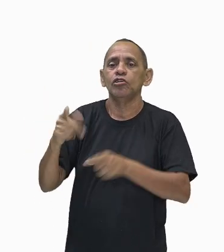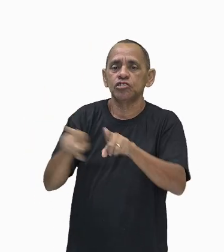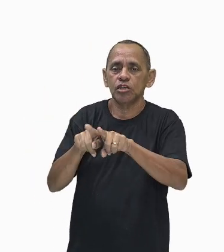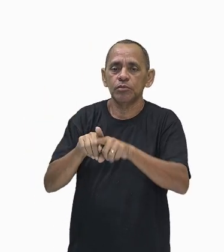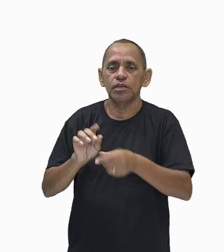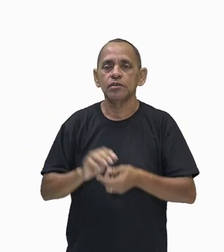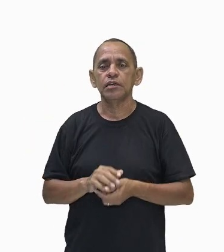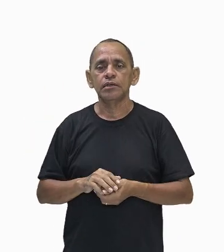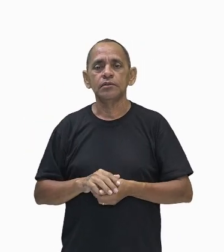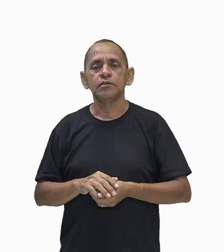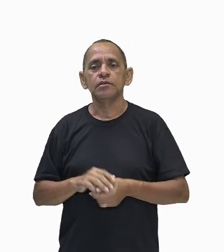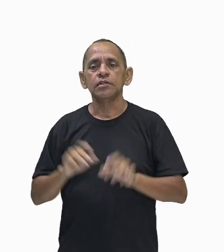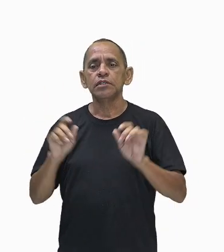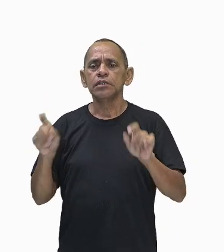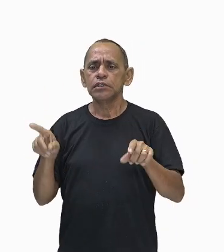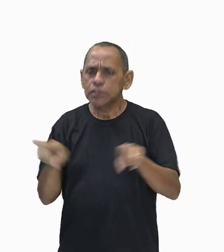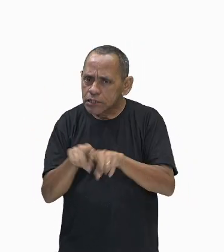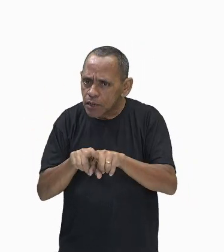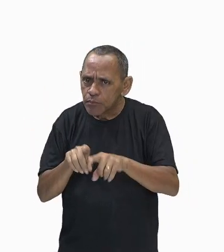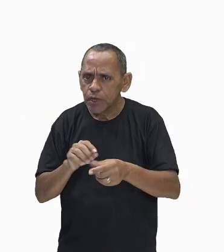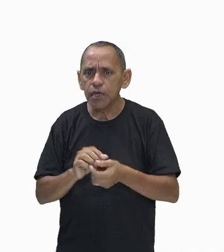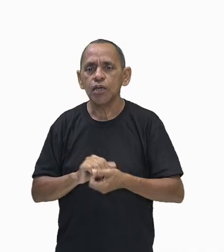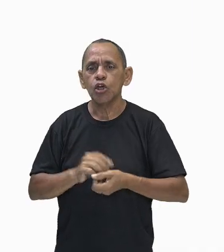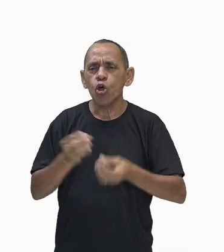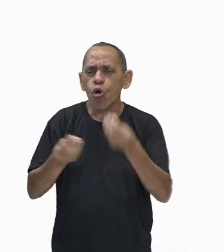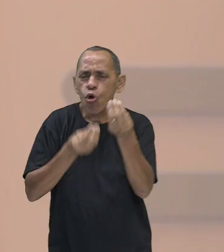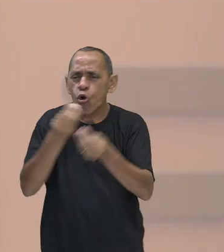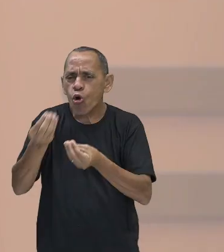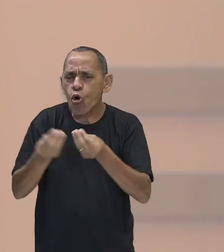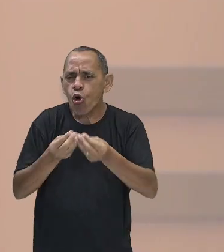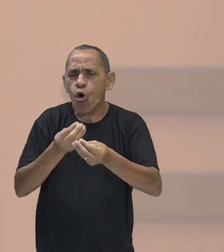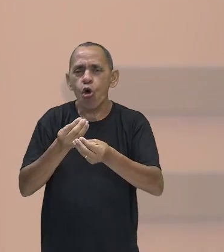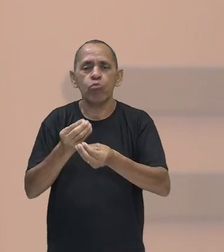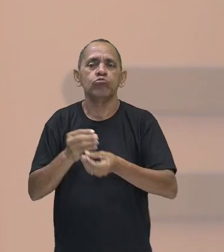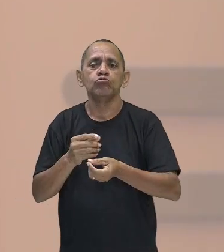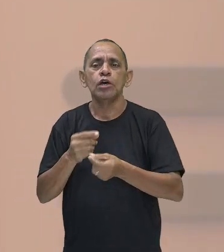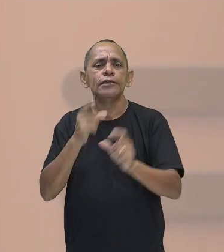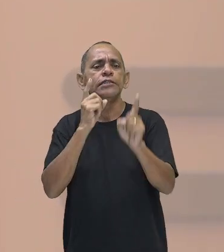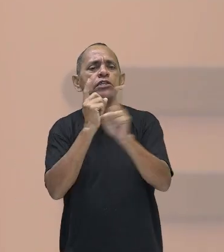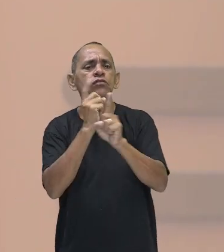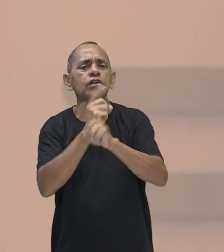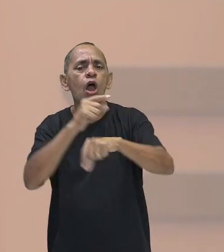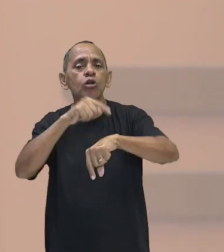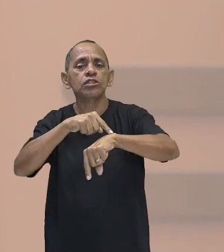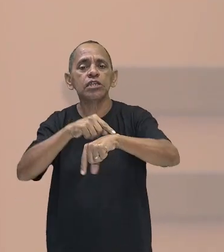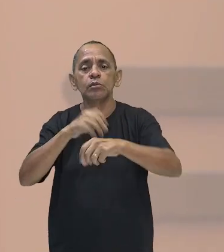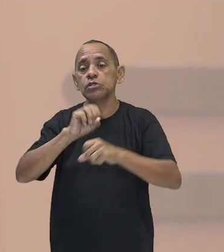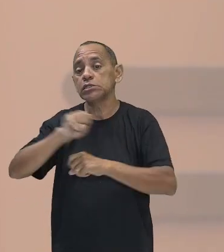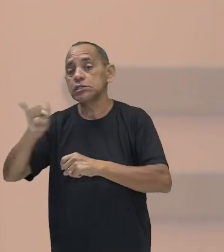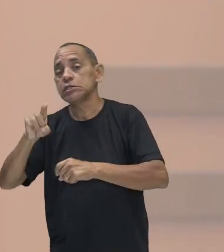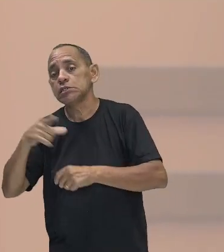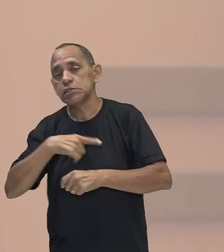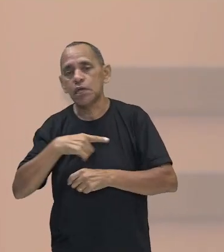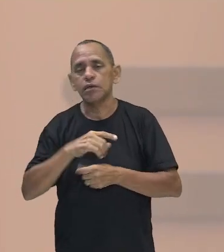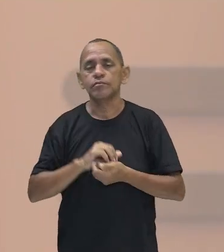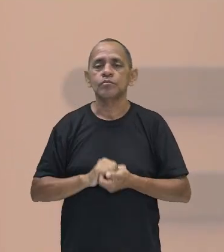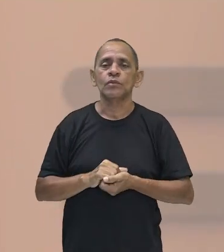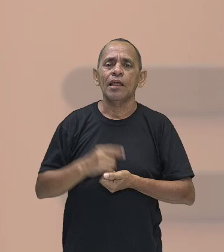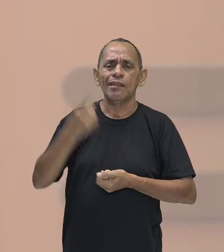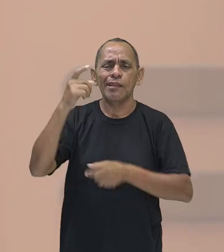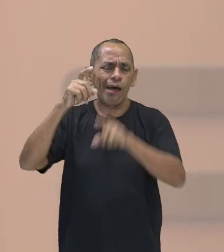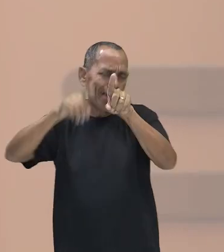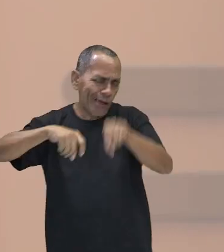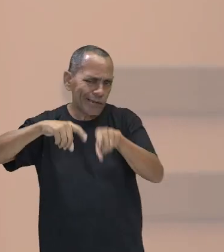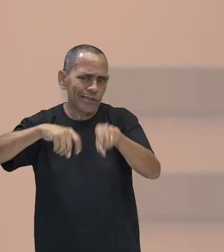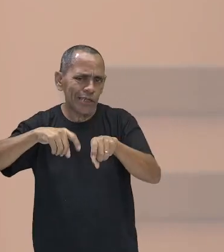tempo mudou. No interior, é interessante isso, gente? Na zona rural, a gente tem a impressão de que o tempo passa mais devagar,